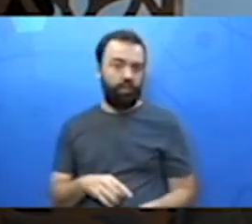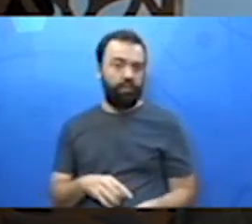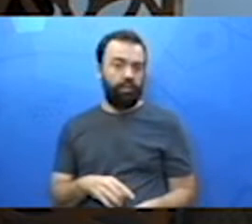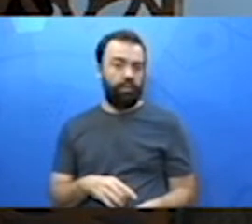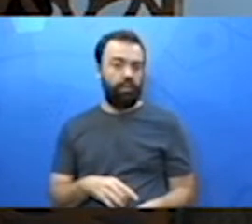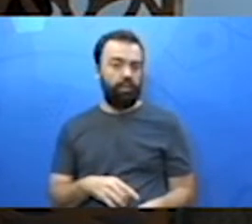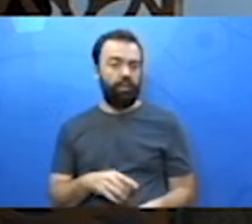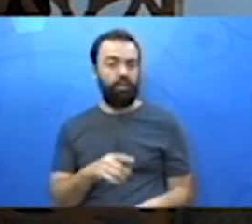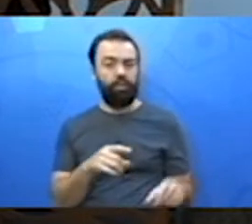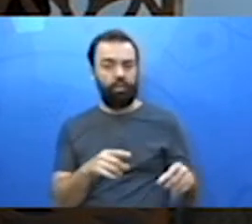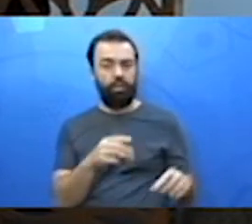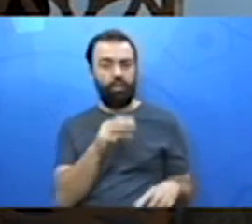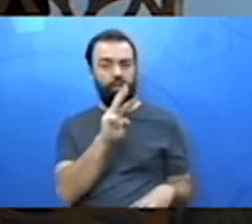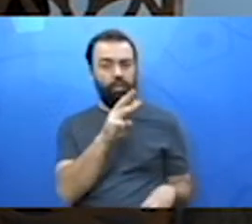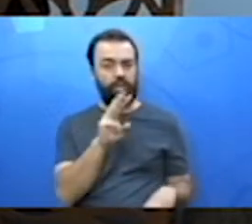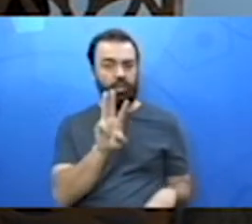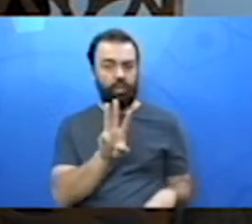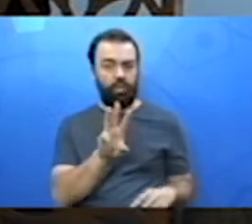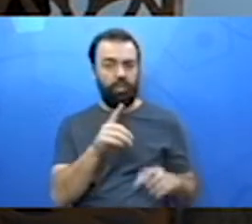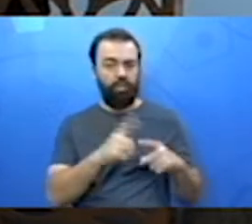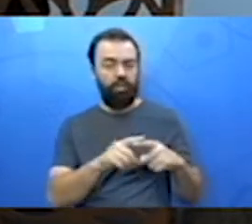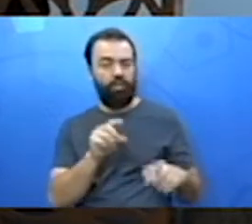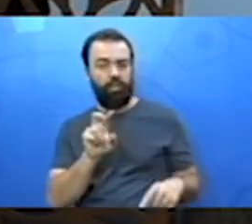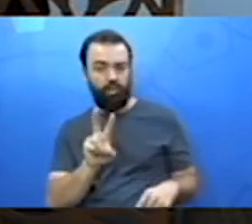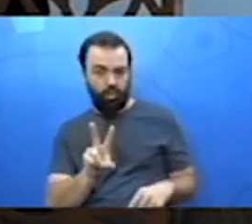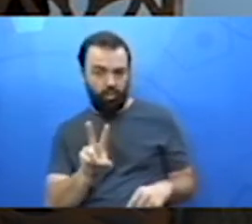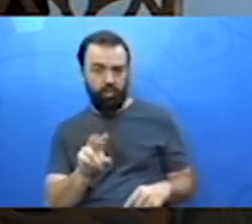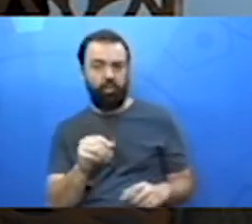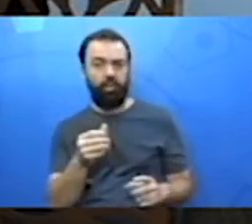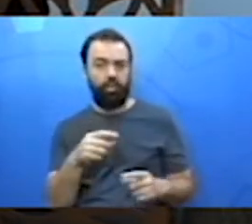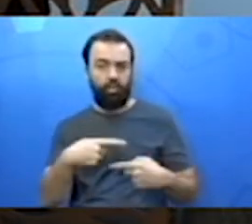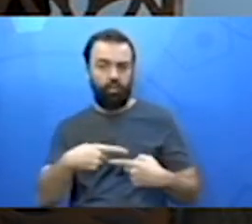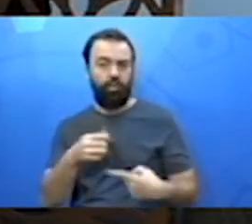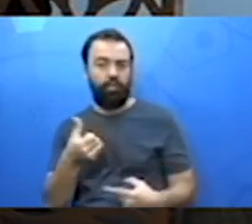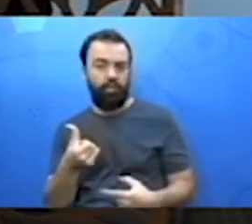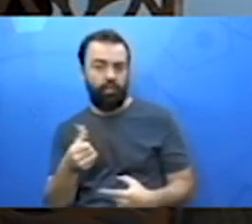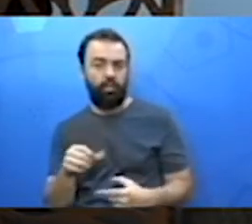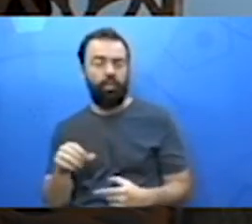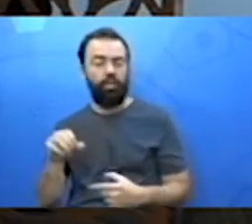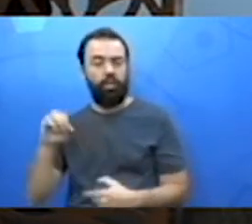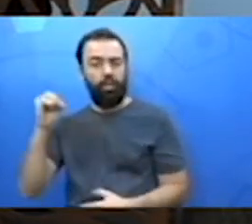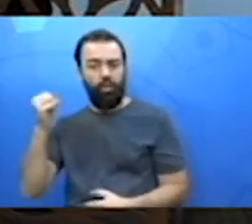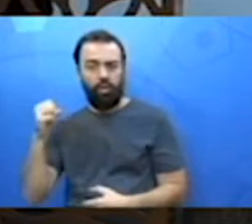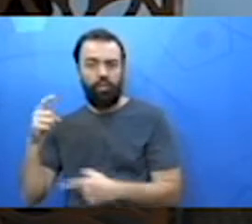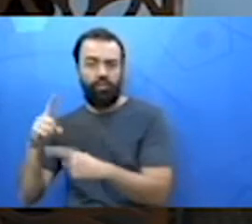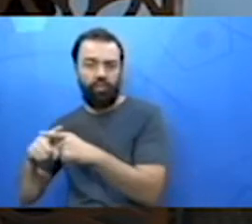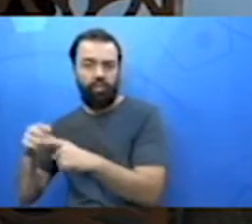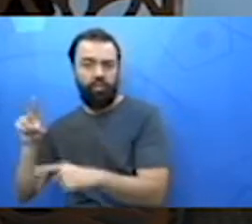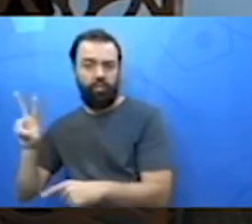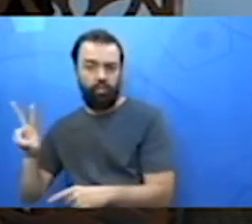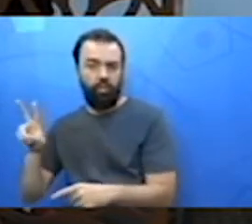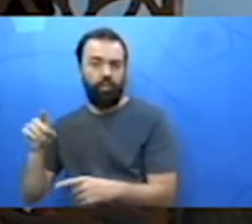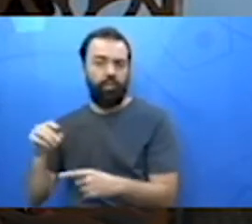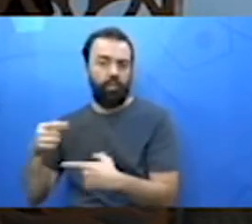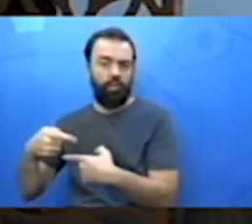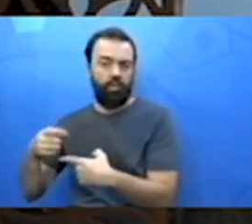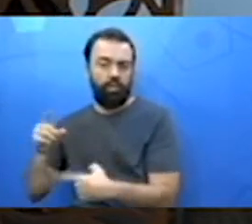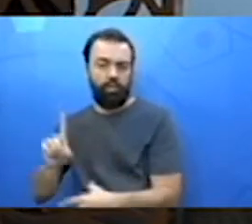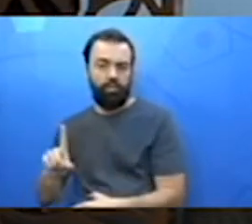2 é igual a 100. 8 vezes 2 é igual a 16.